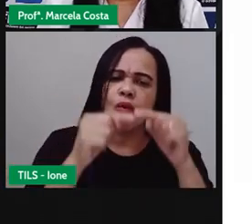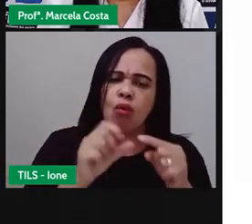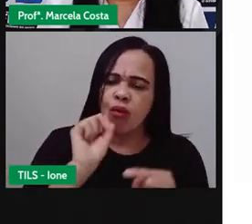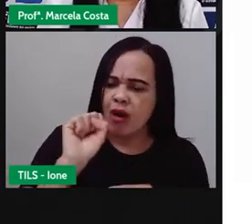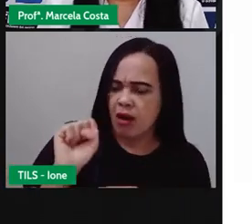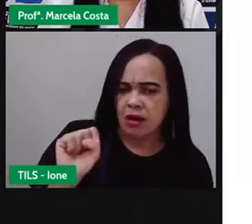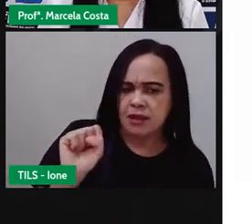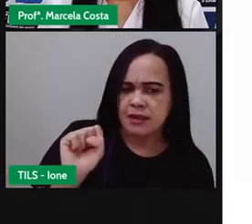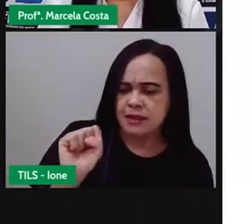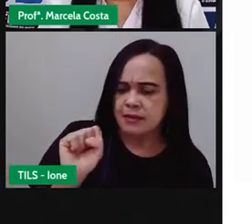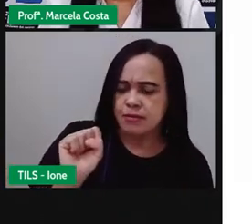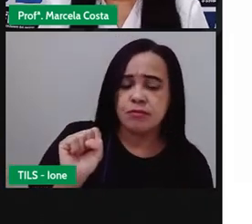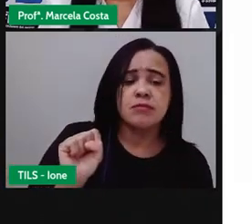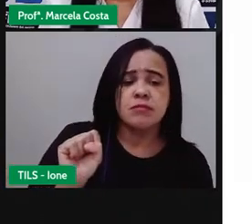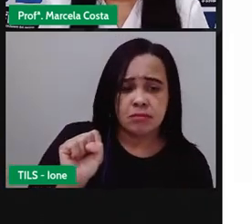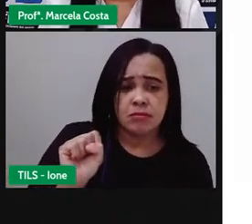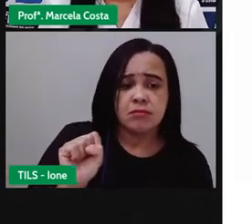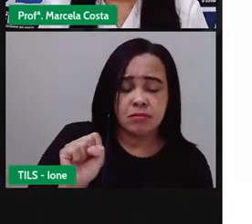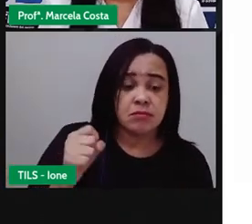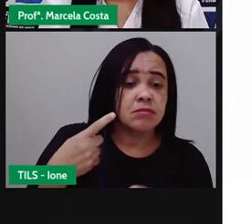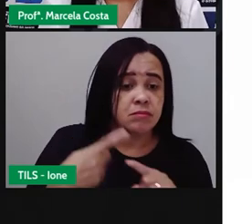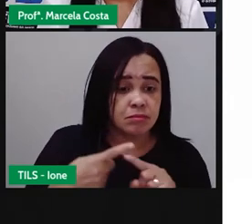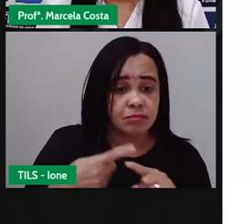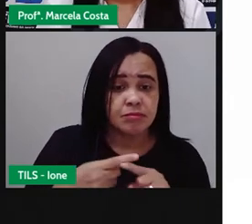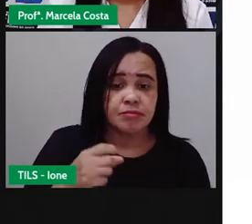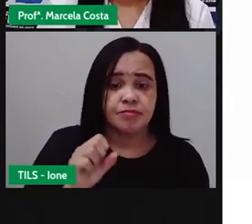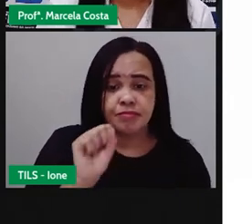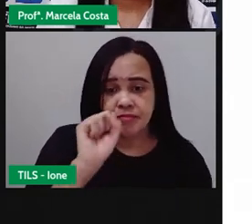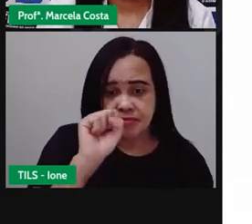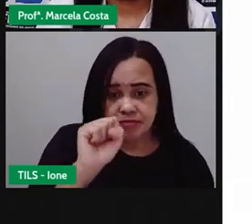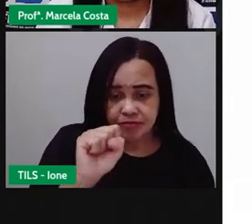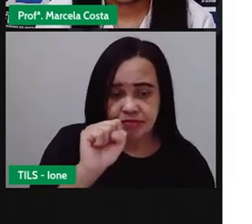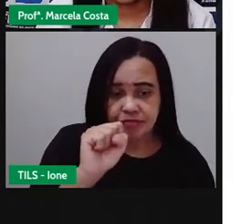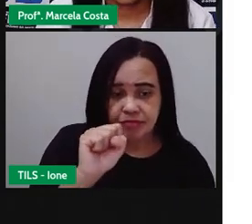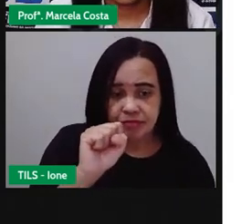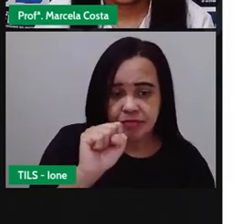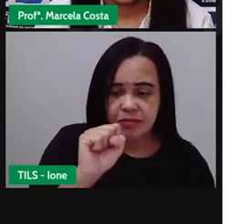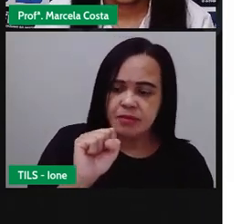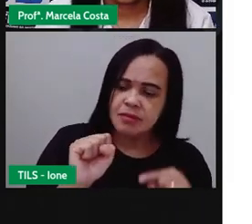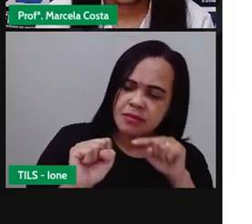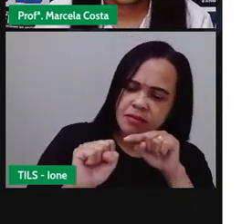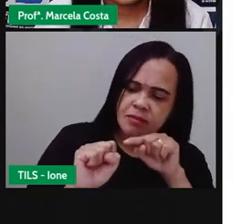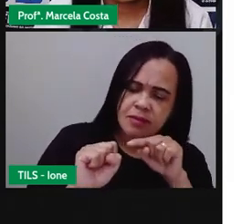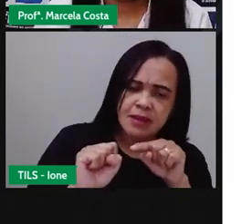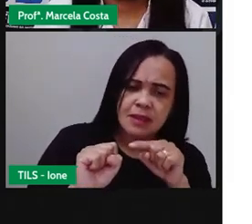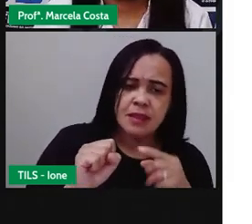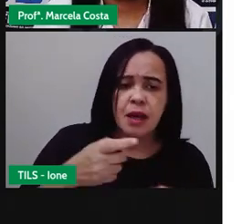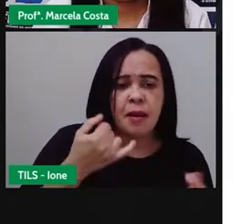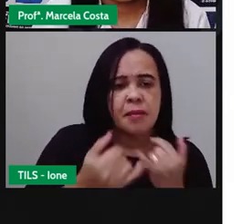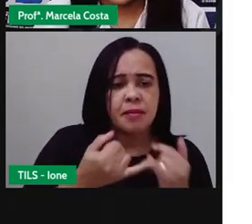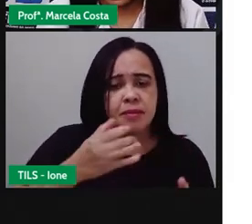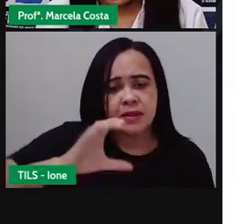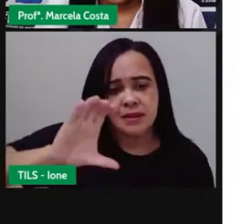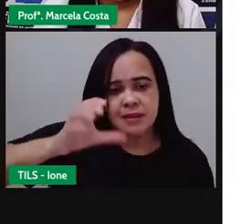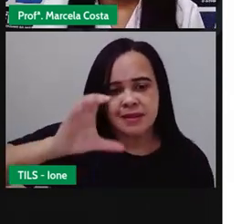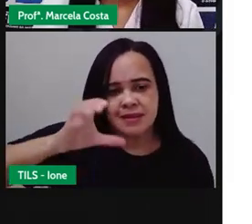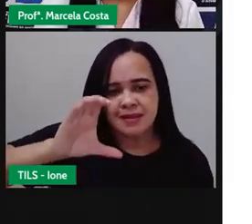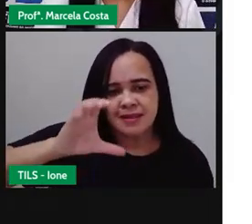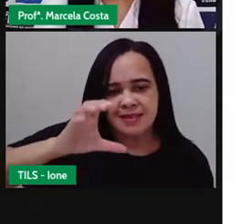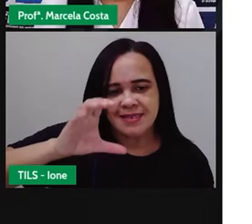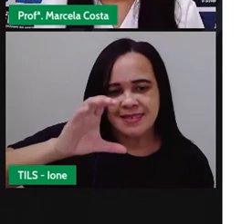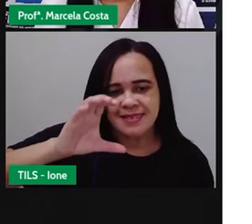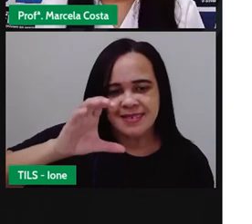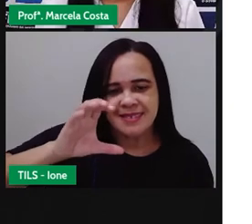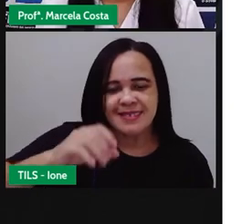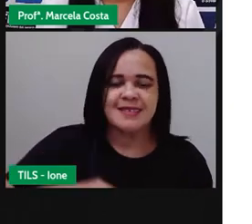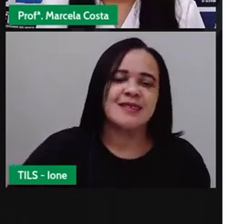Porque aqui eu estou falando do C cedilha. Esse C aqui, ó, eu estou destacando para vocês. Então,